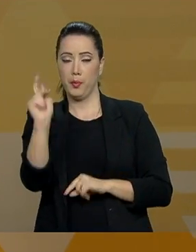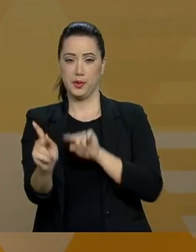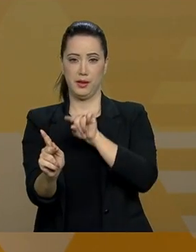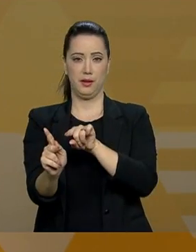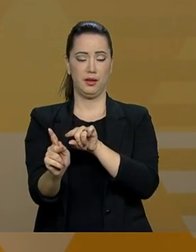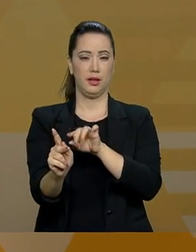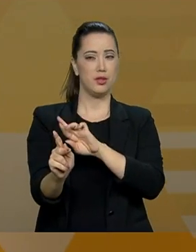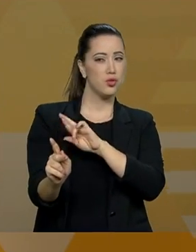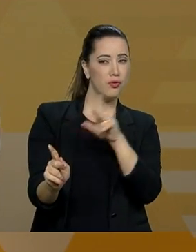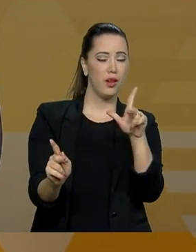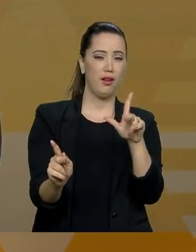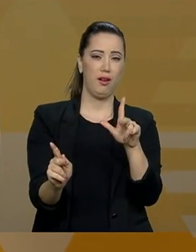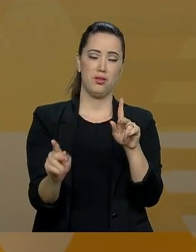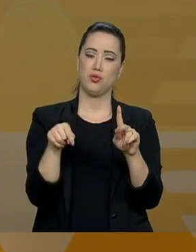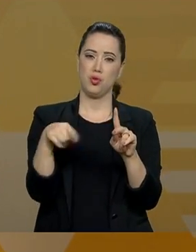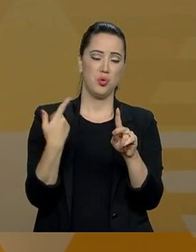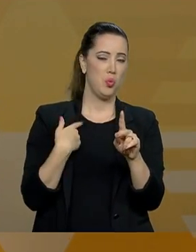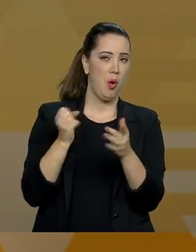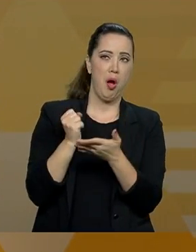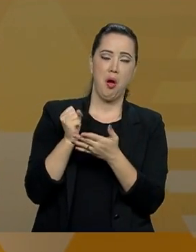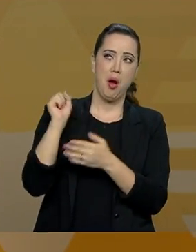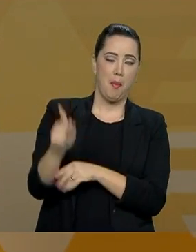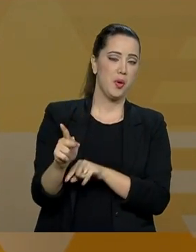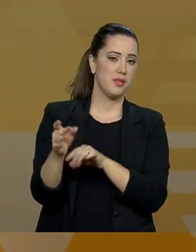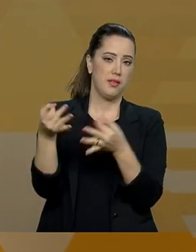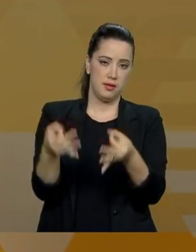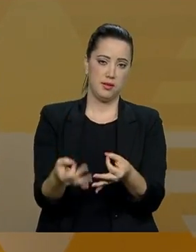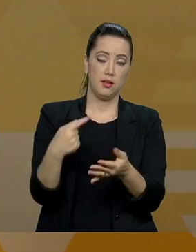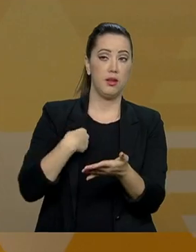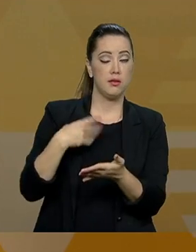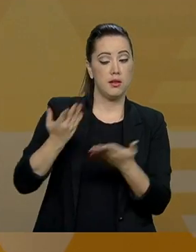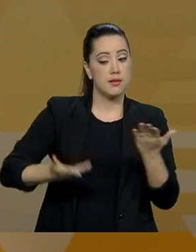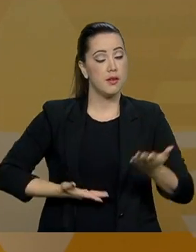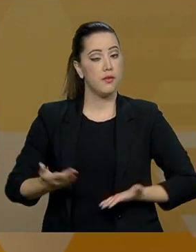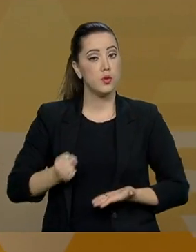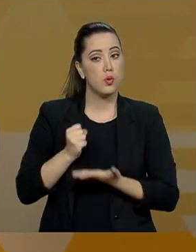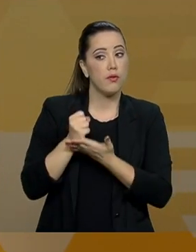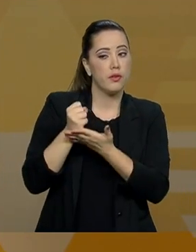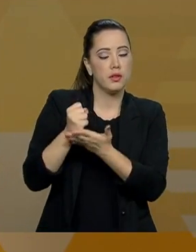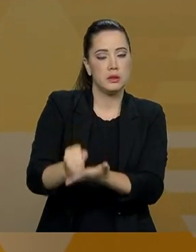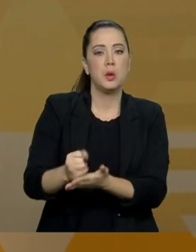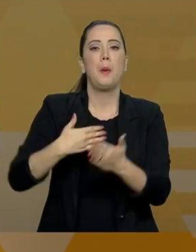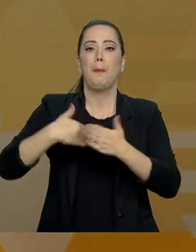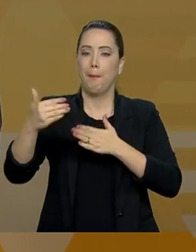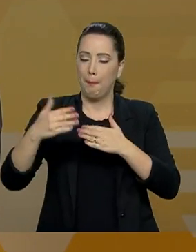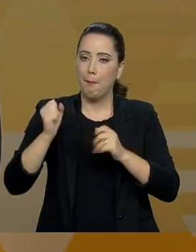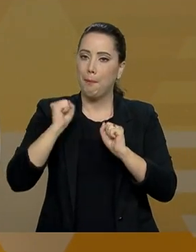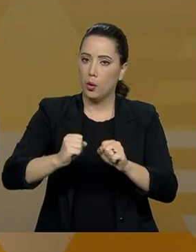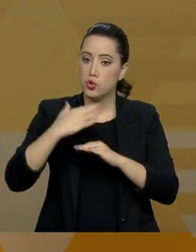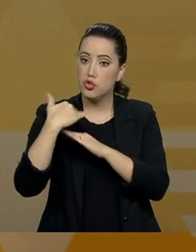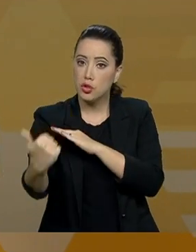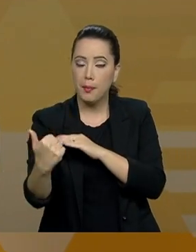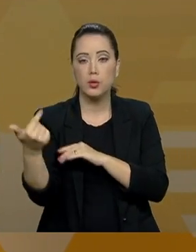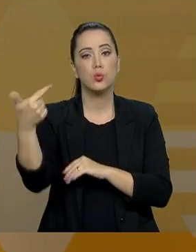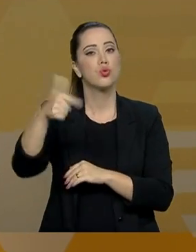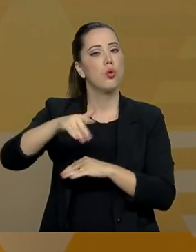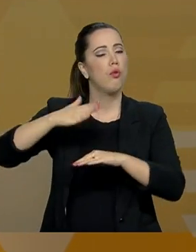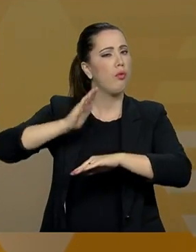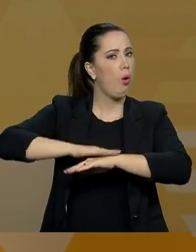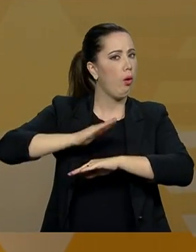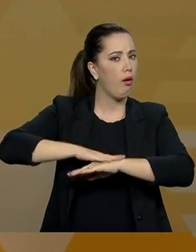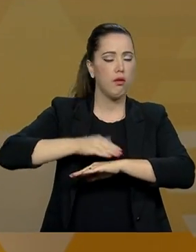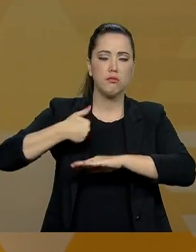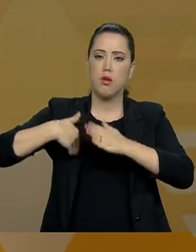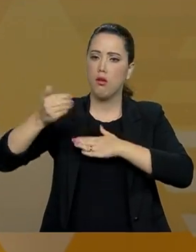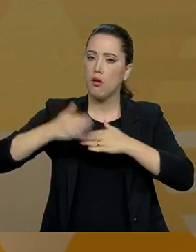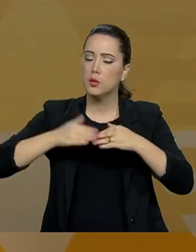ele não se aposenta. Ele fica à disposição das Forças Armadas para ser convocado a qualquer momento. Por isso, ele continua a contribuir com a